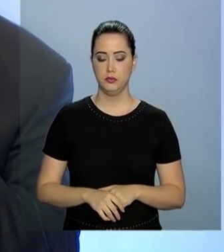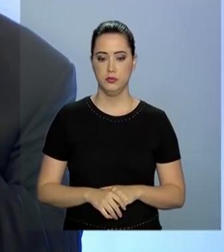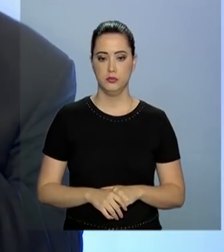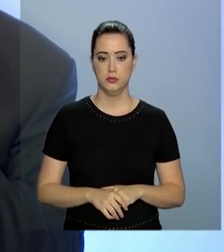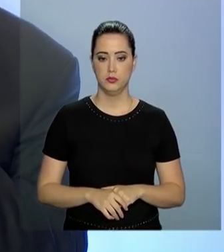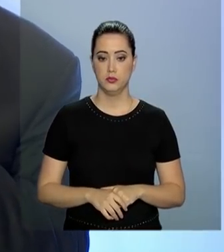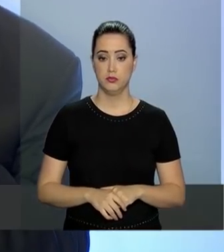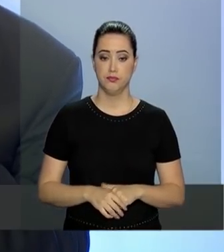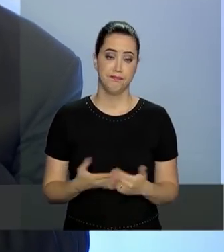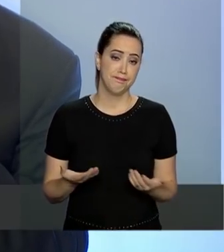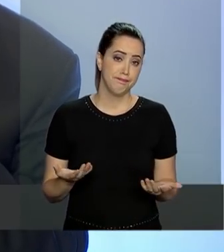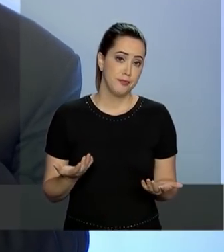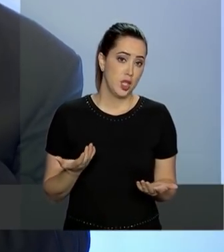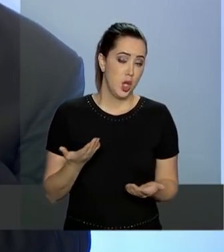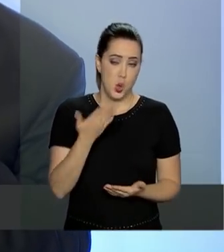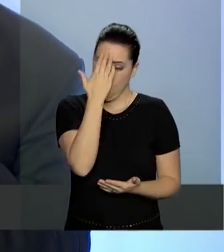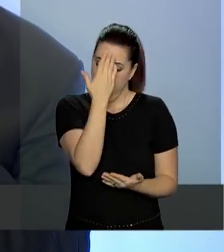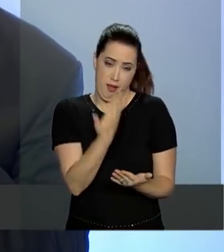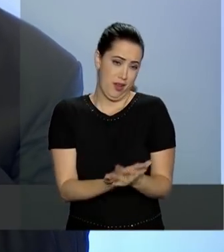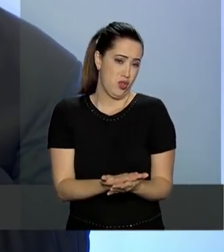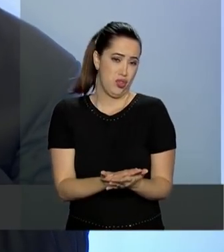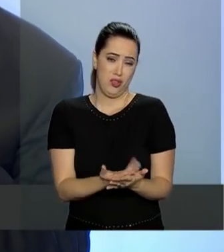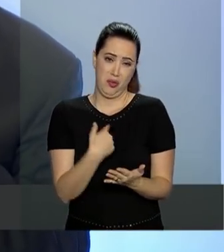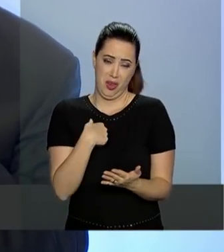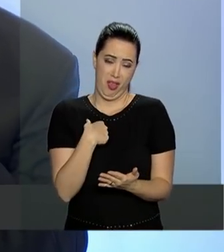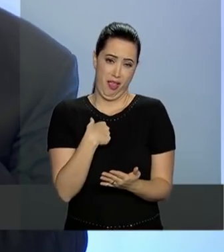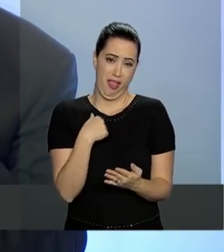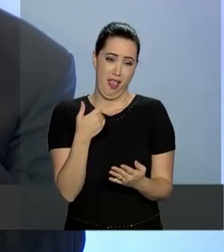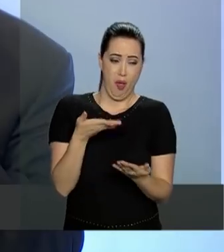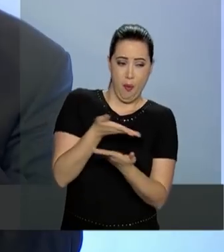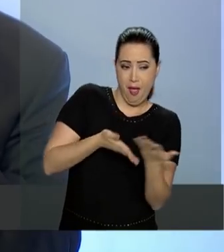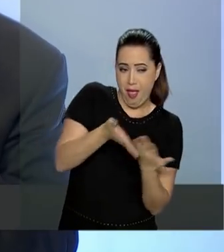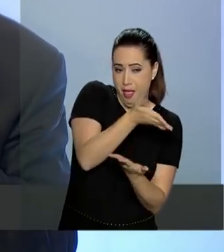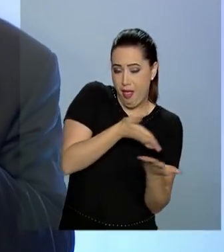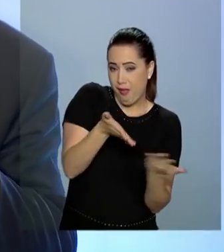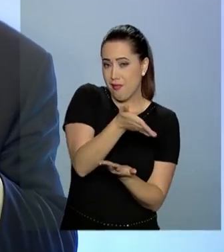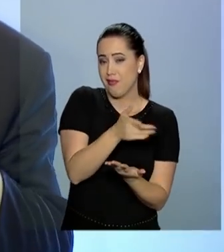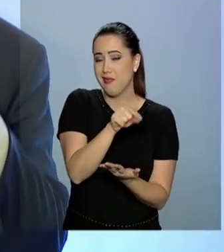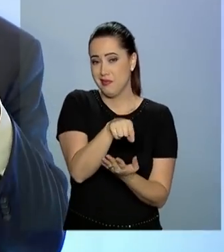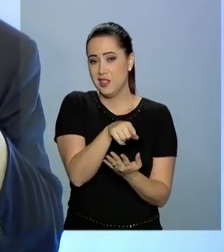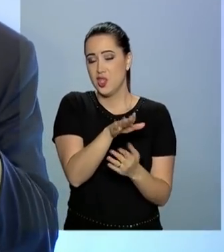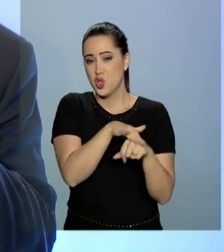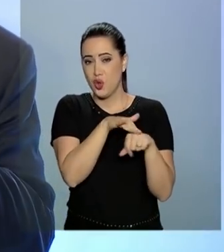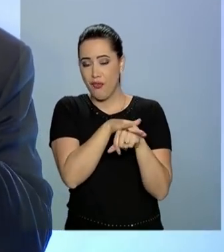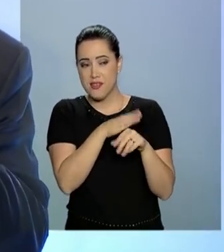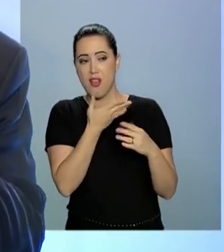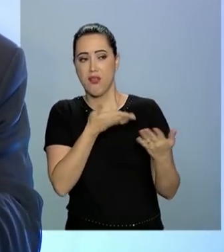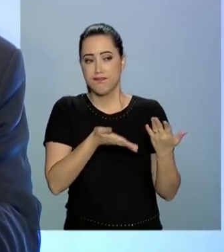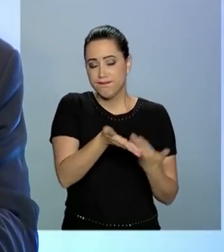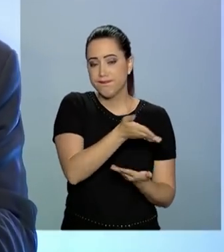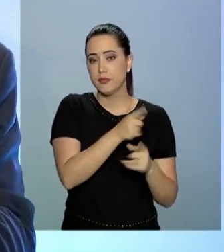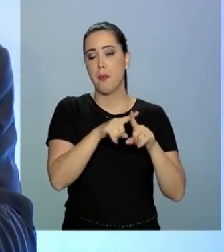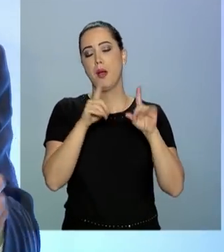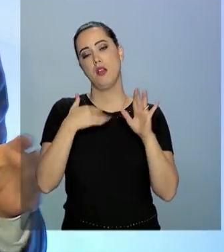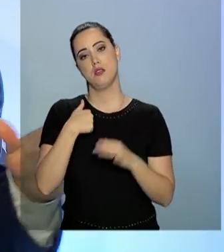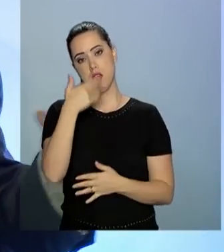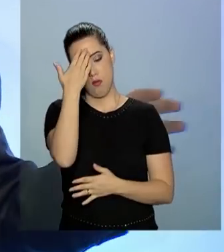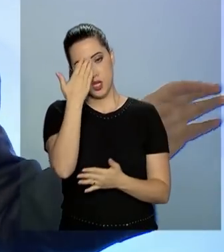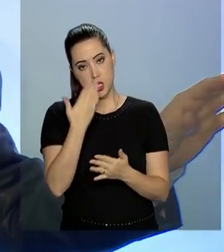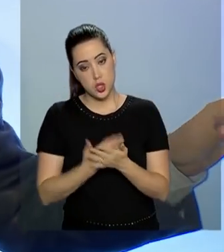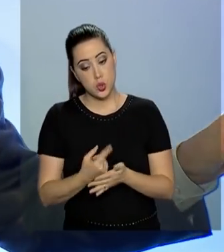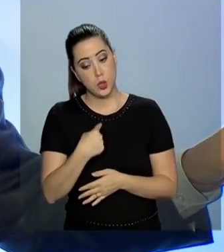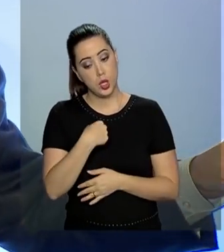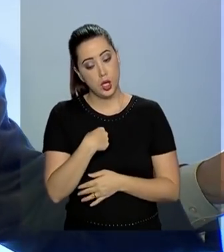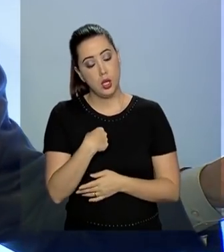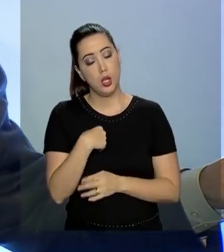Eu não acredito que eu vá ser o interlocutor. Eu acredito sim que eu, na pauta econômica, eu